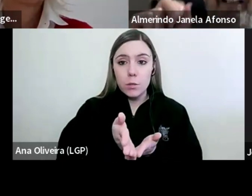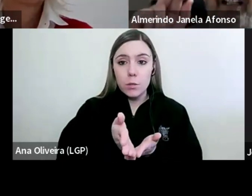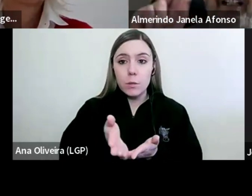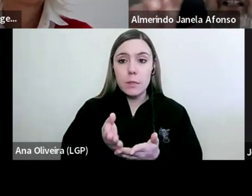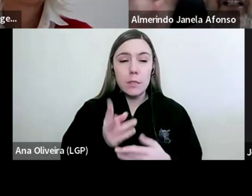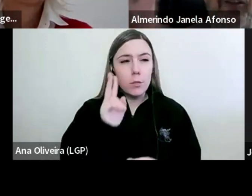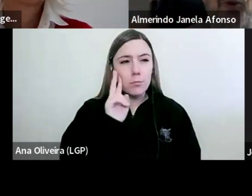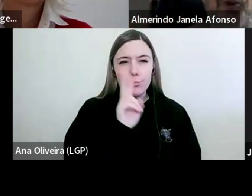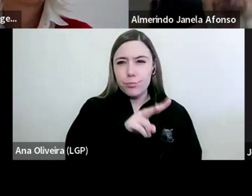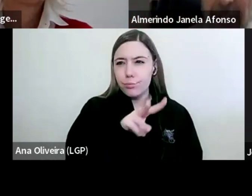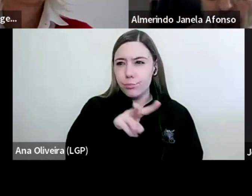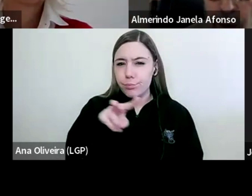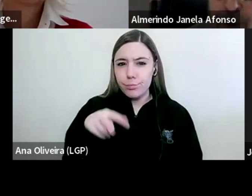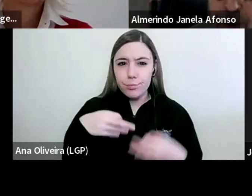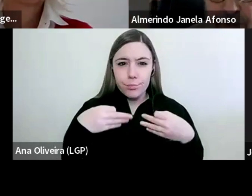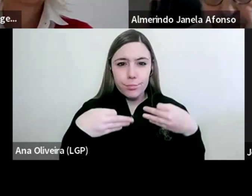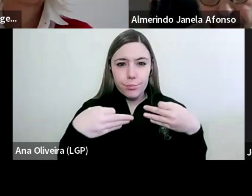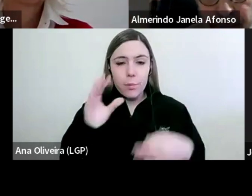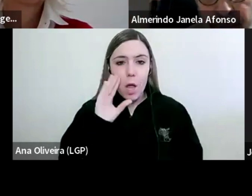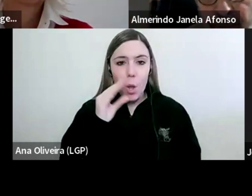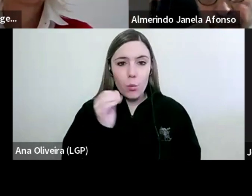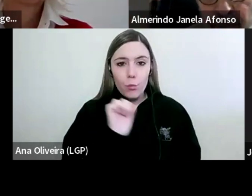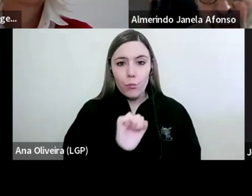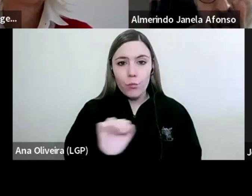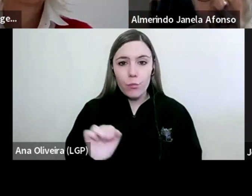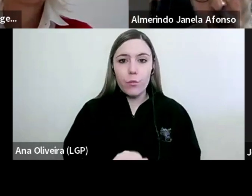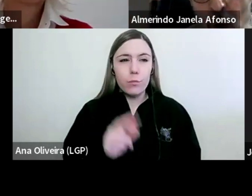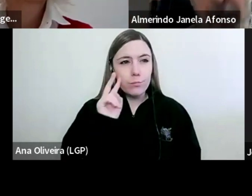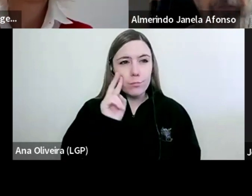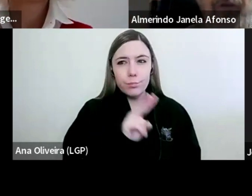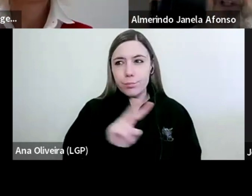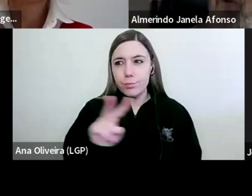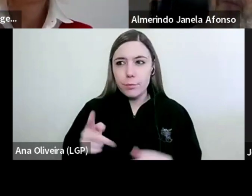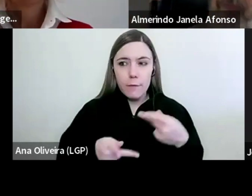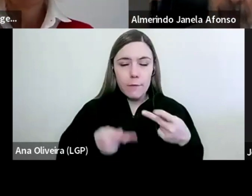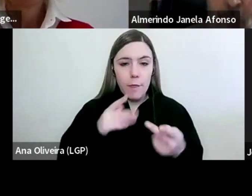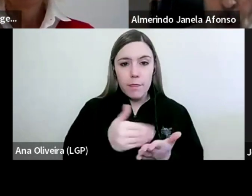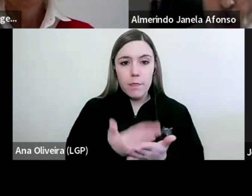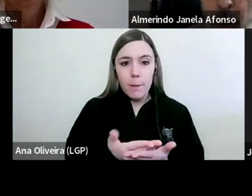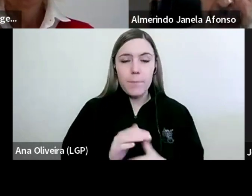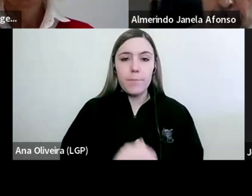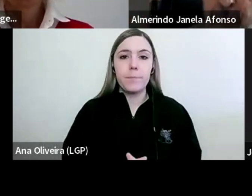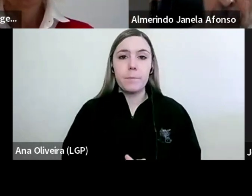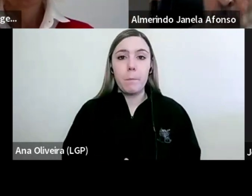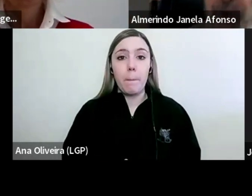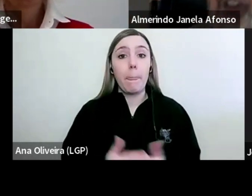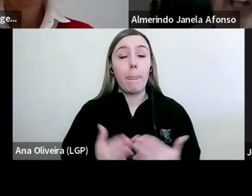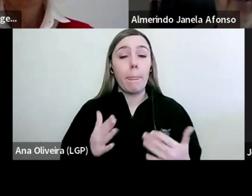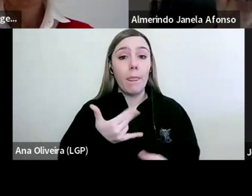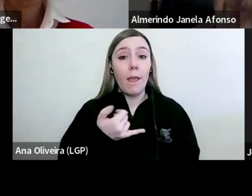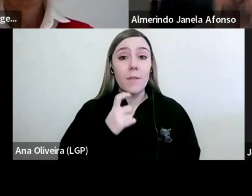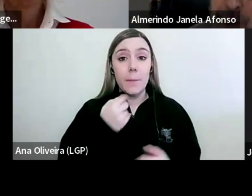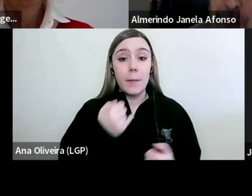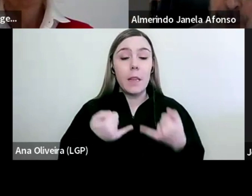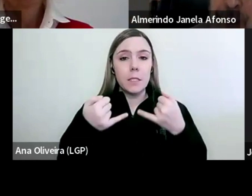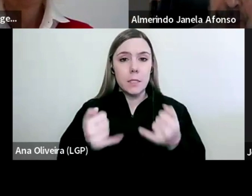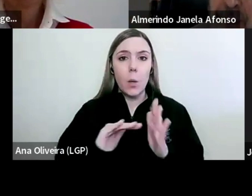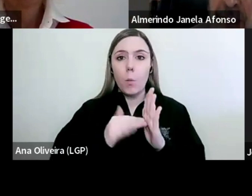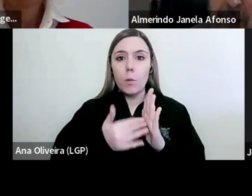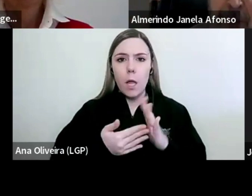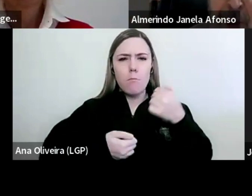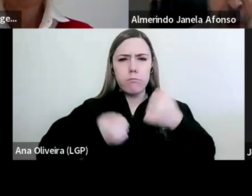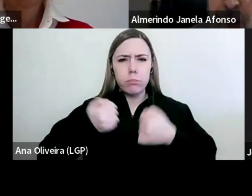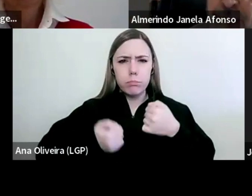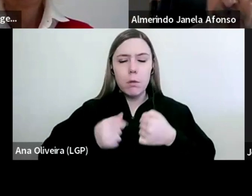sistemática dos alunos. Com a Revolução, os exames foram contestados e abolidos,